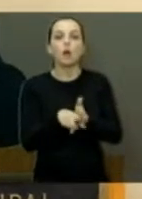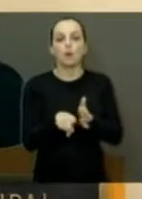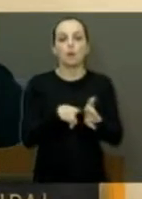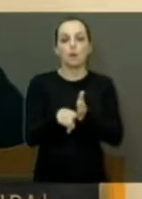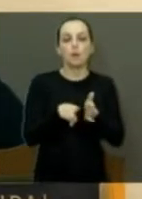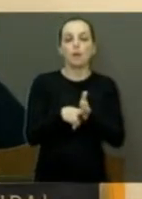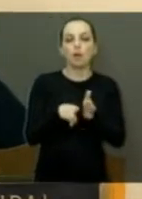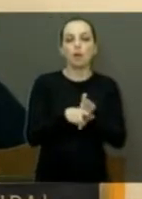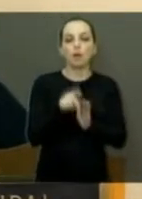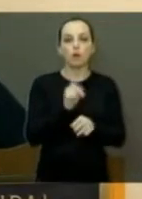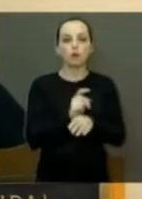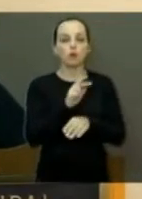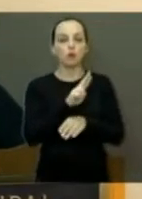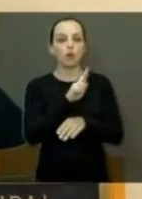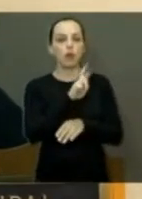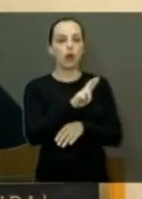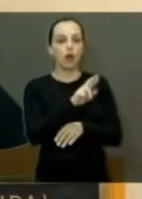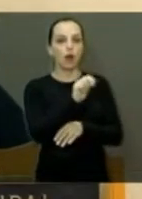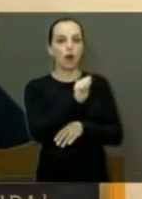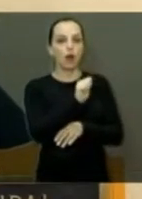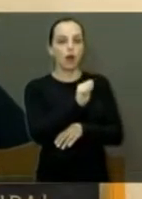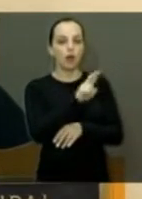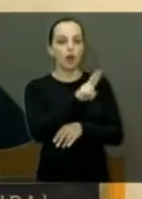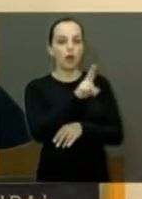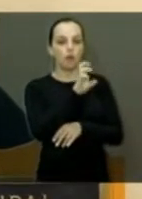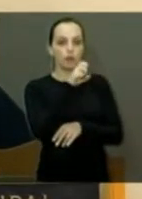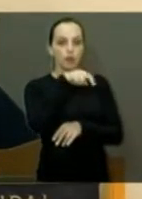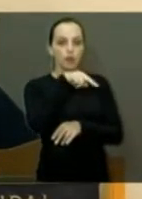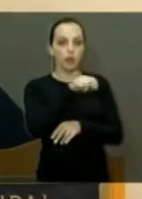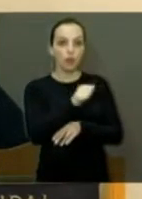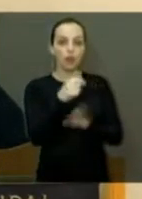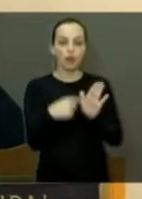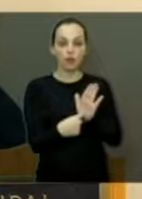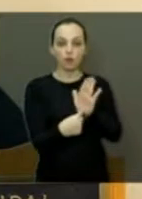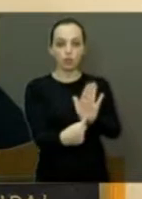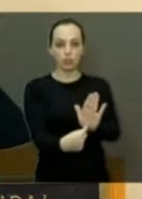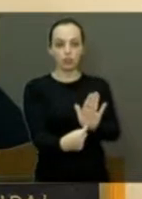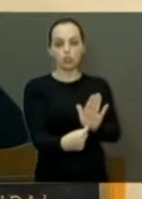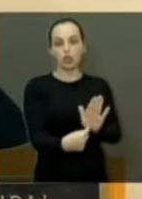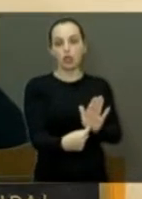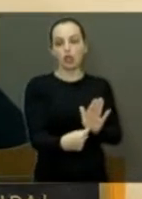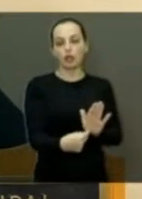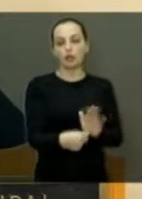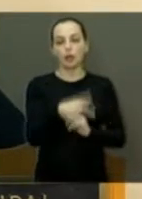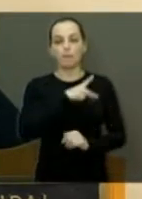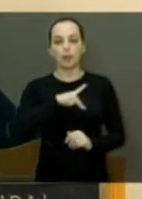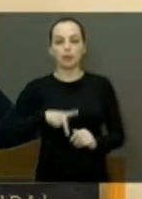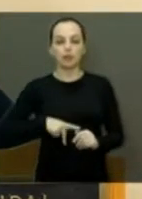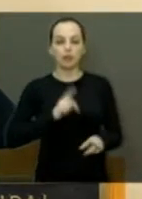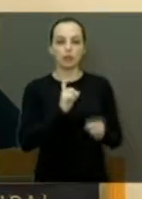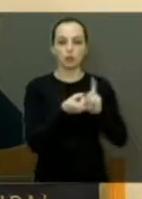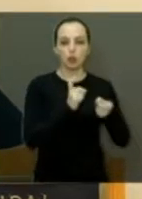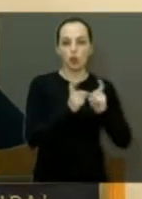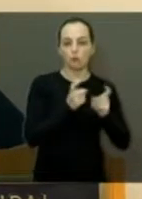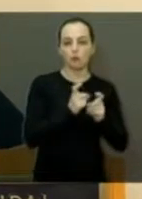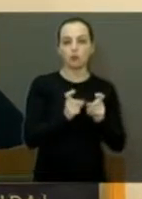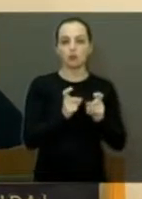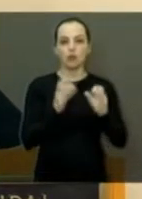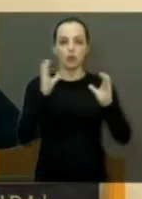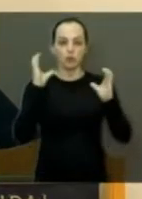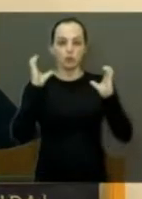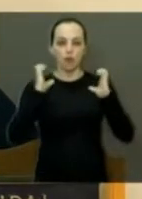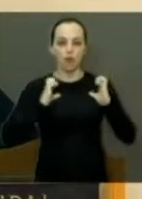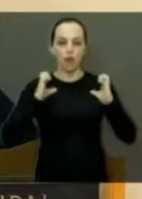Ravena, ele que foi indicado para exercer a função de presidente da Comissão de Ética Pública